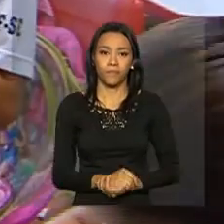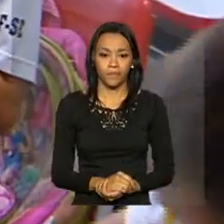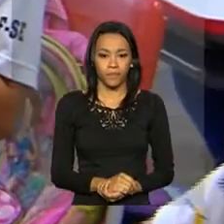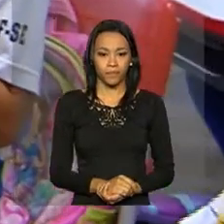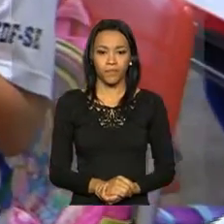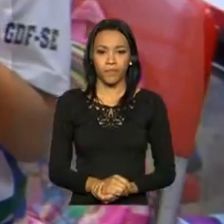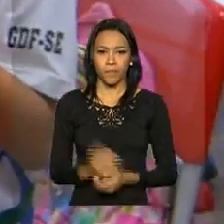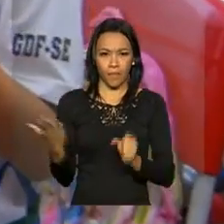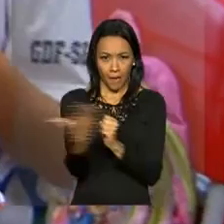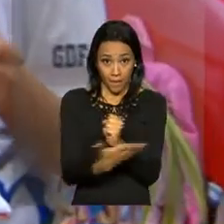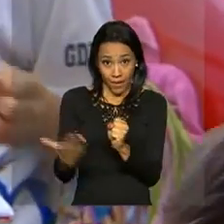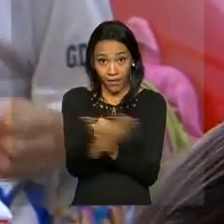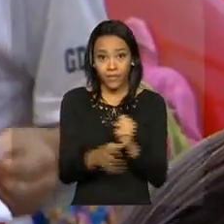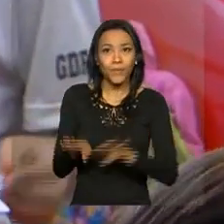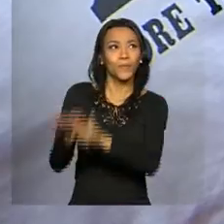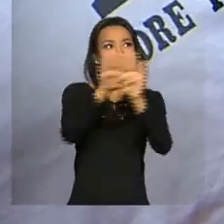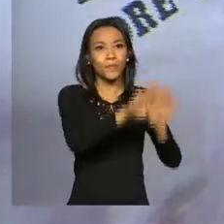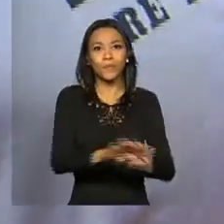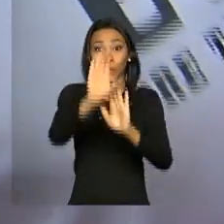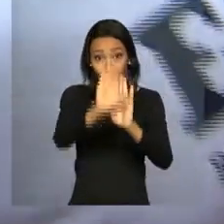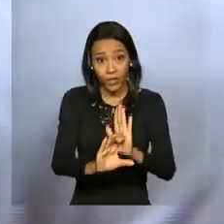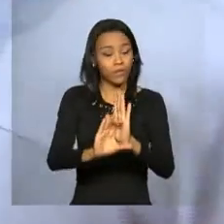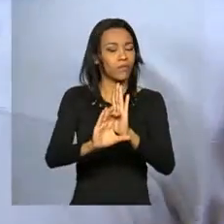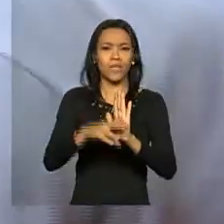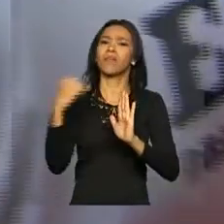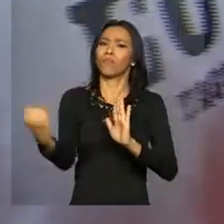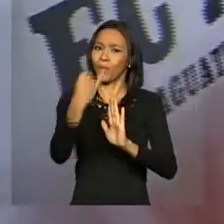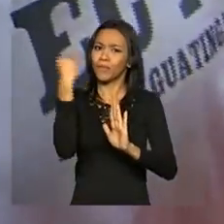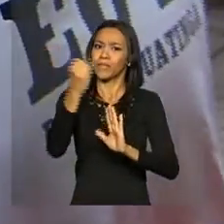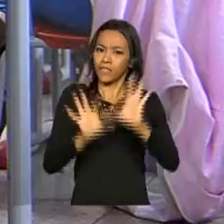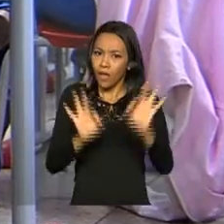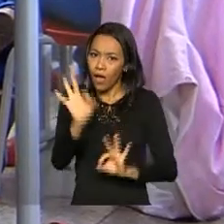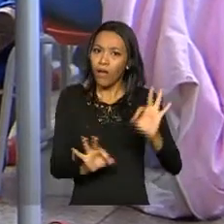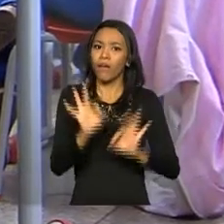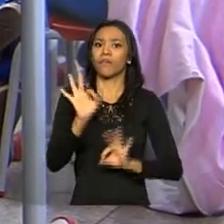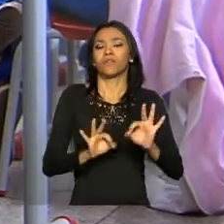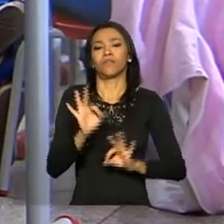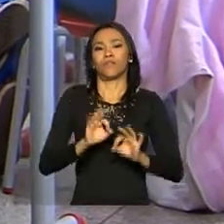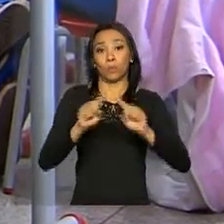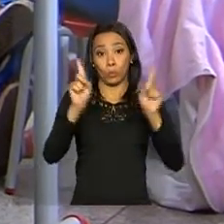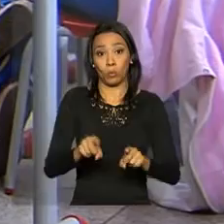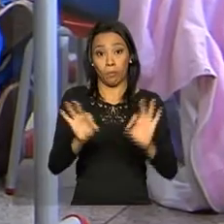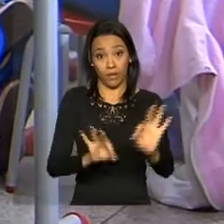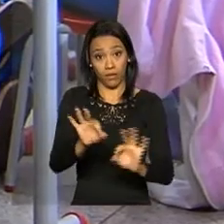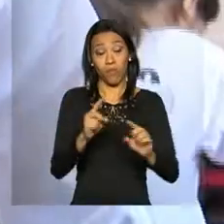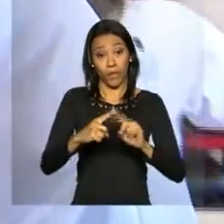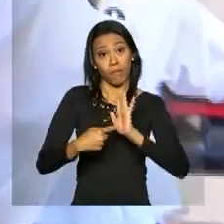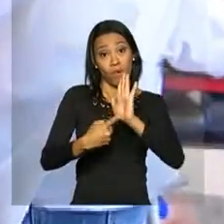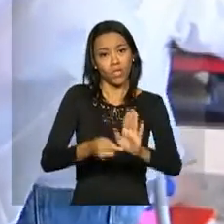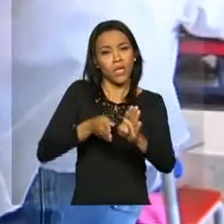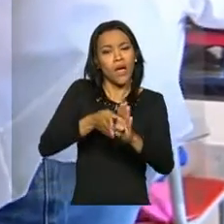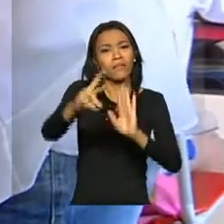A Base Nacional Comum Curricular é um dos pontos mais importantes do Plano Nacional de Educação, porque estabelece o conteúdo que todos os alunos de